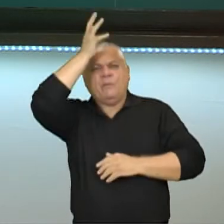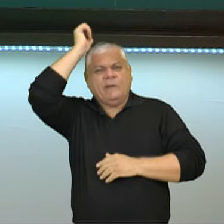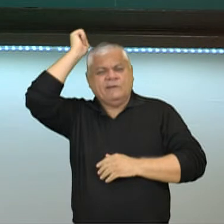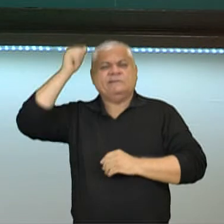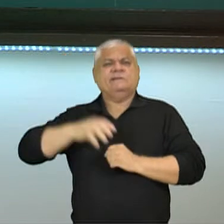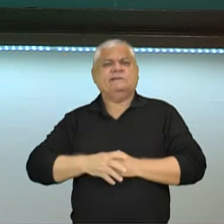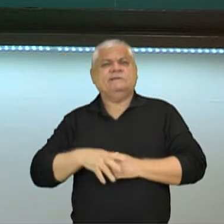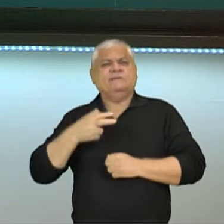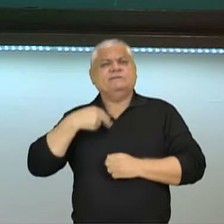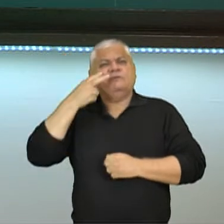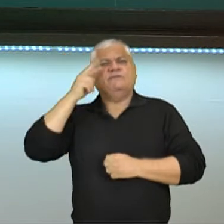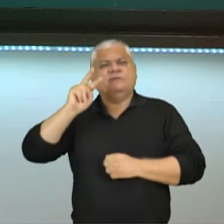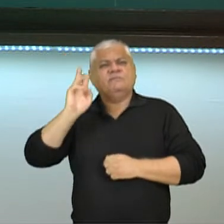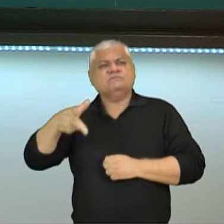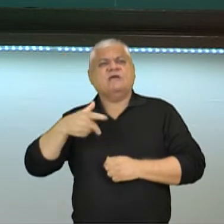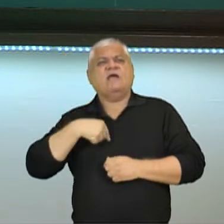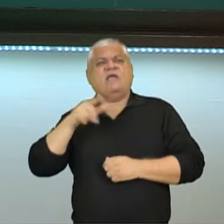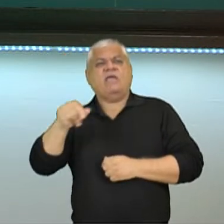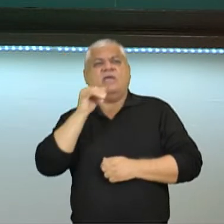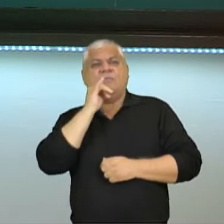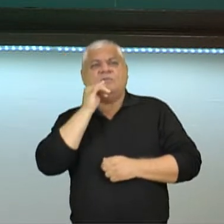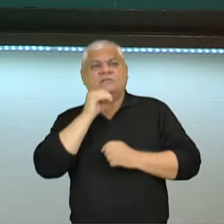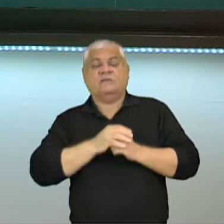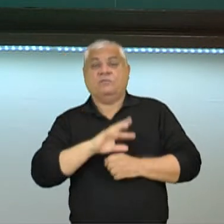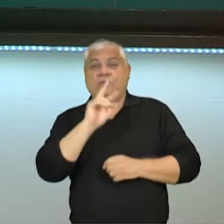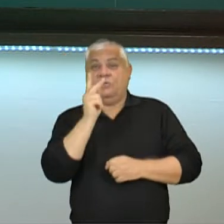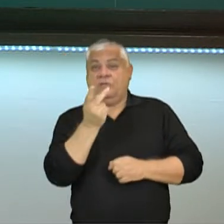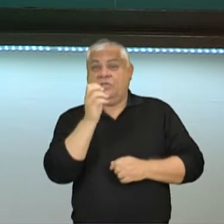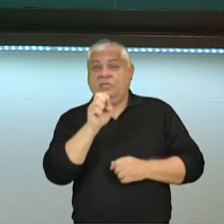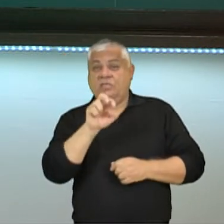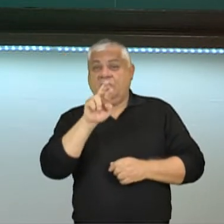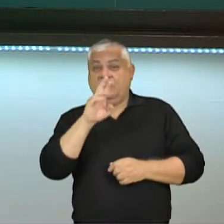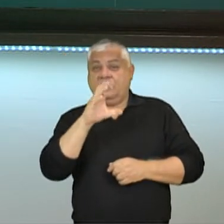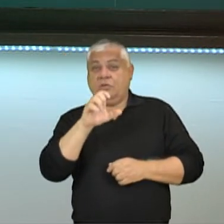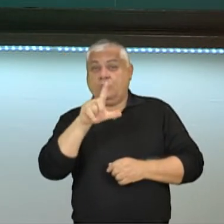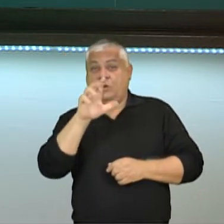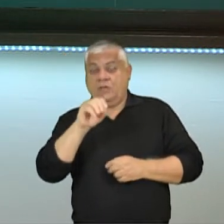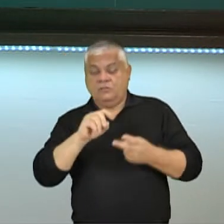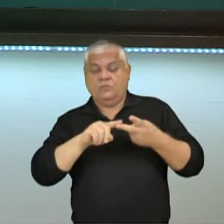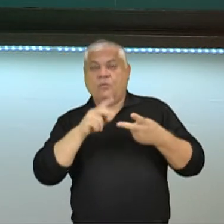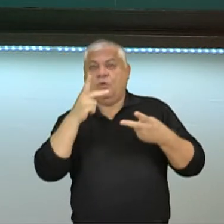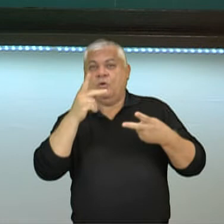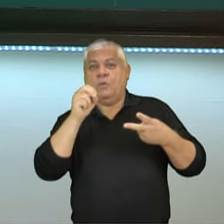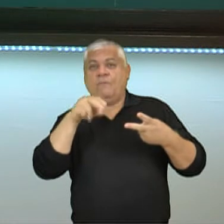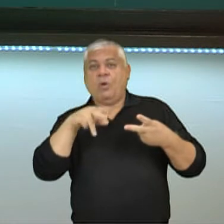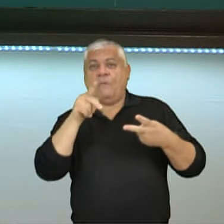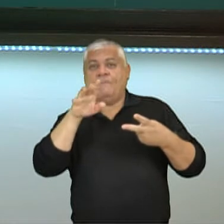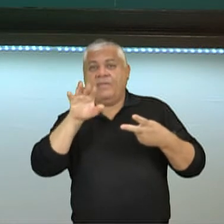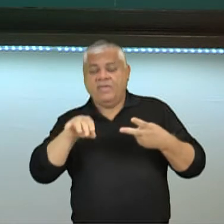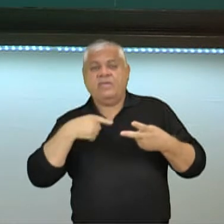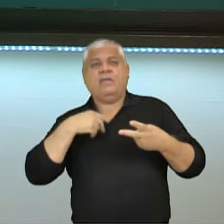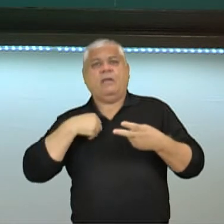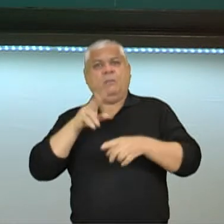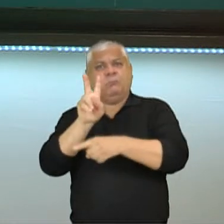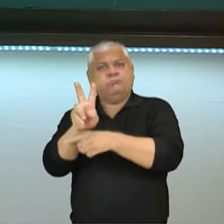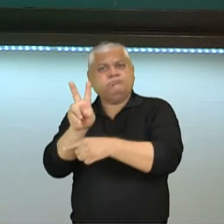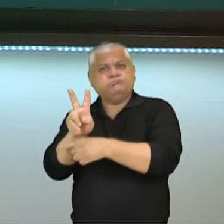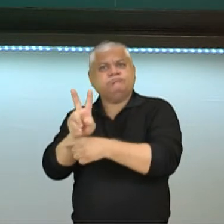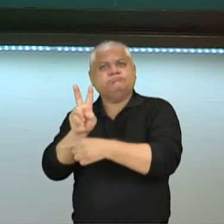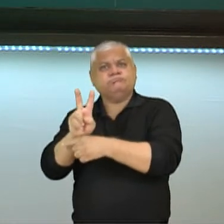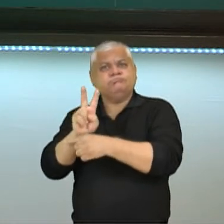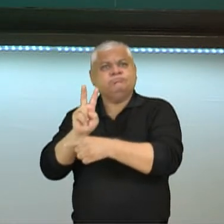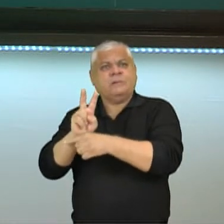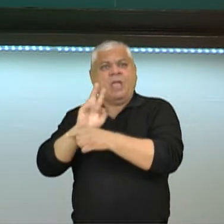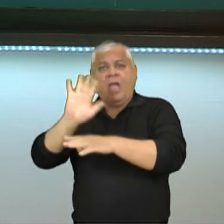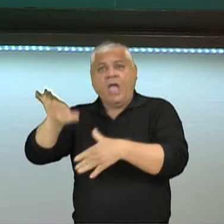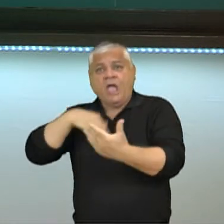exatamente o resultado do Herculane e Pompeia. Exatamente aquilo que foi preservado nessa erupção em 79 d.C. Isso que